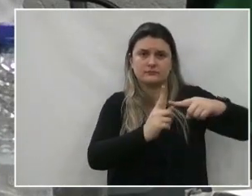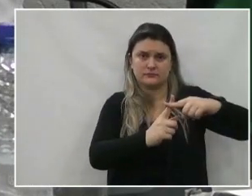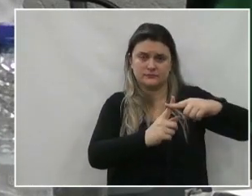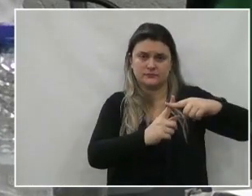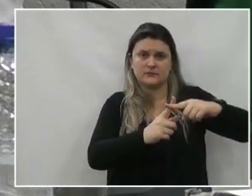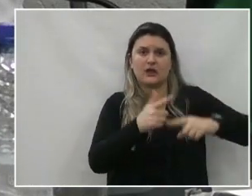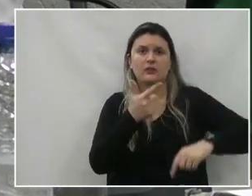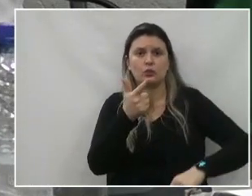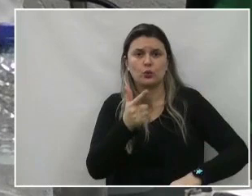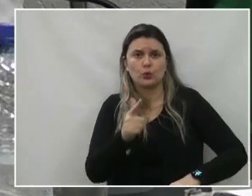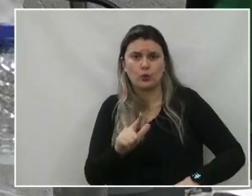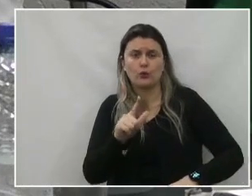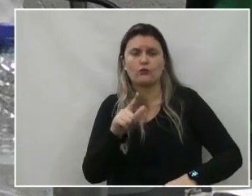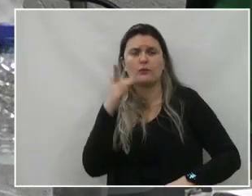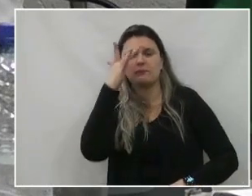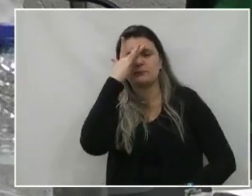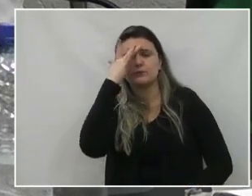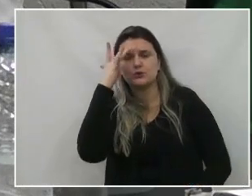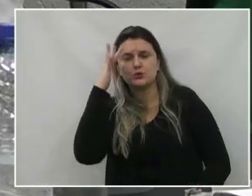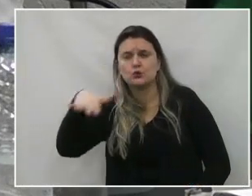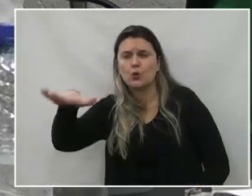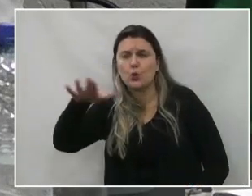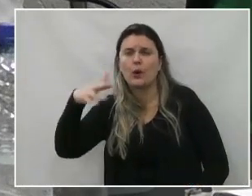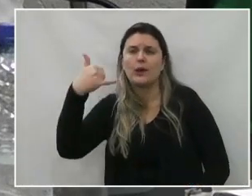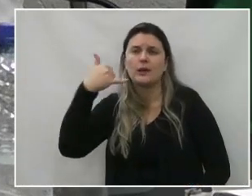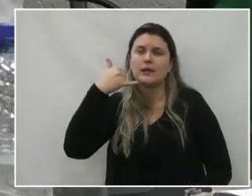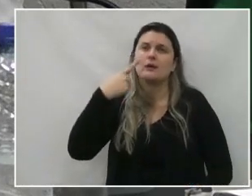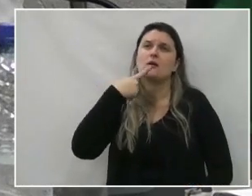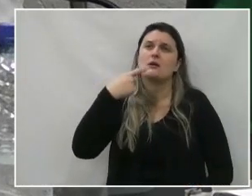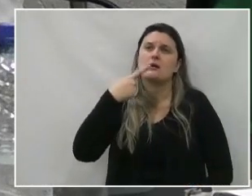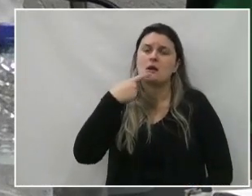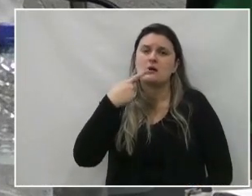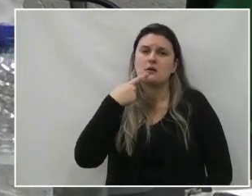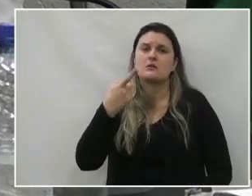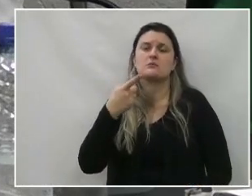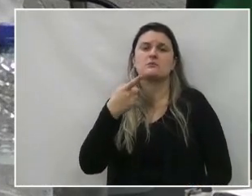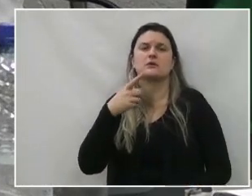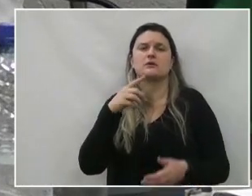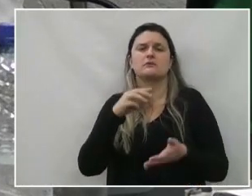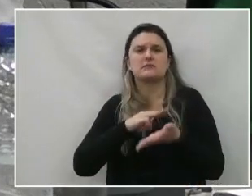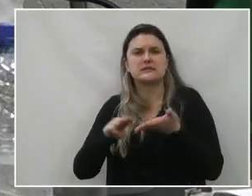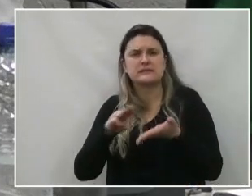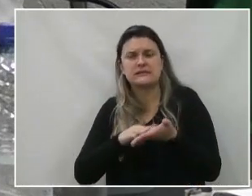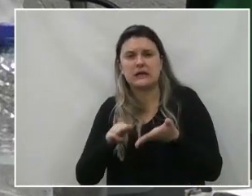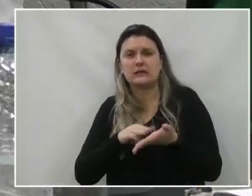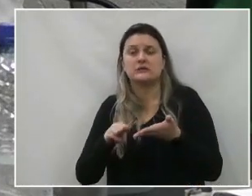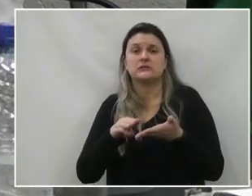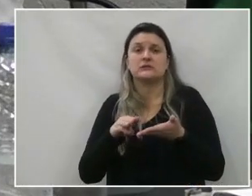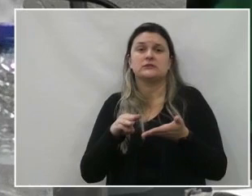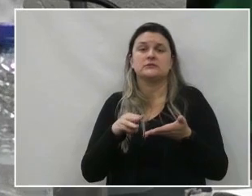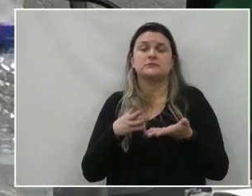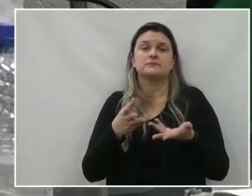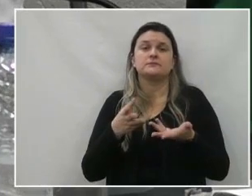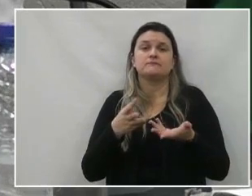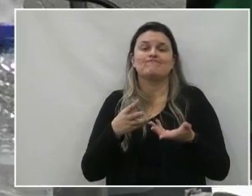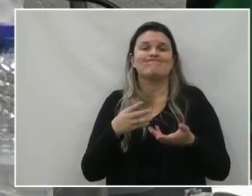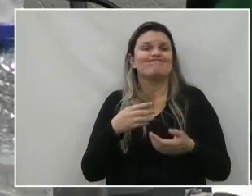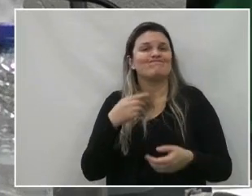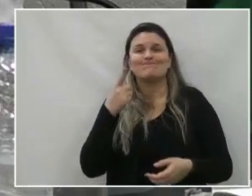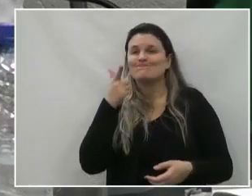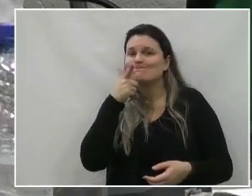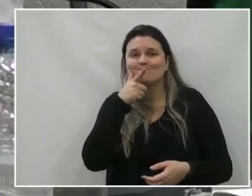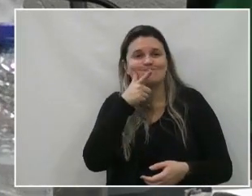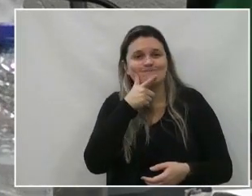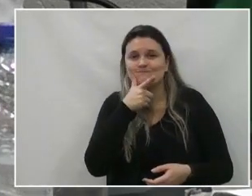Mais uma vez, estamos recebendo aí inúmeras interpelações por parte das pessoas que não